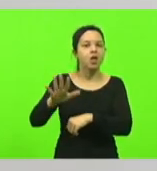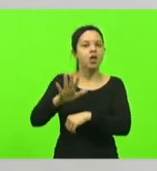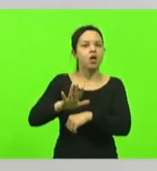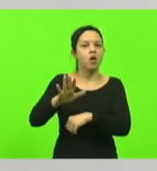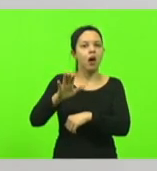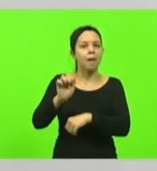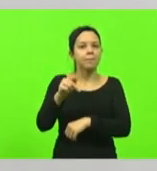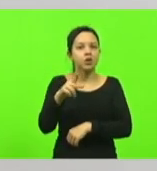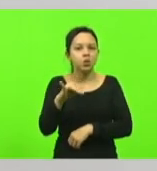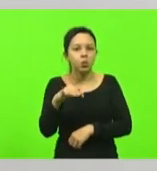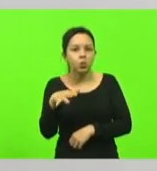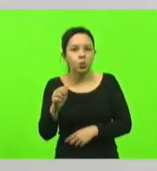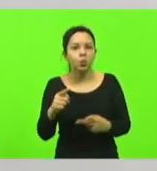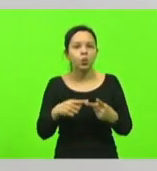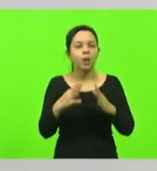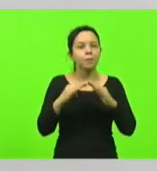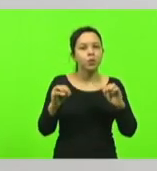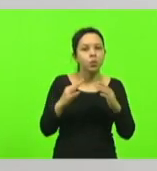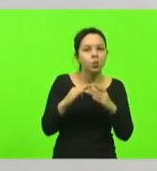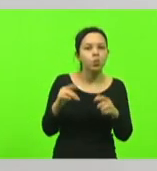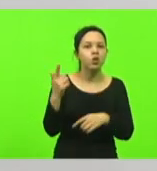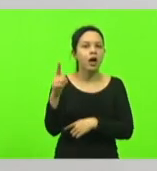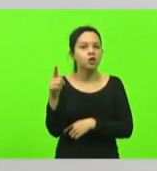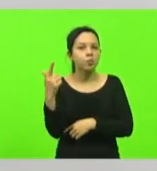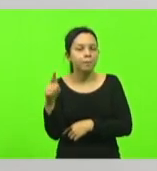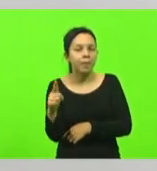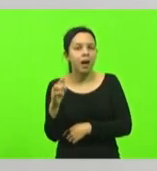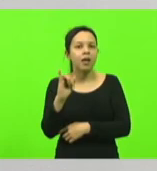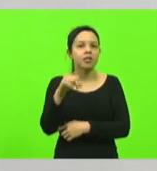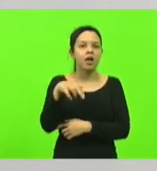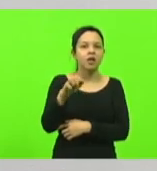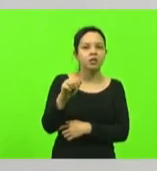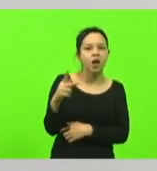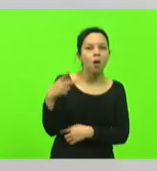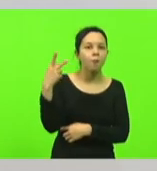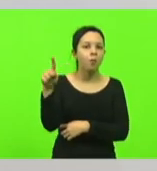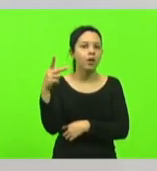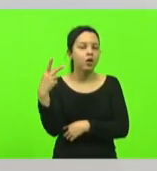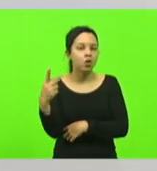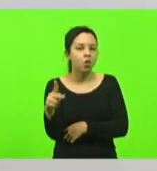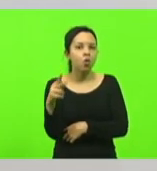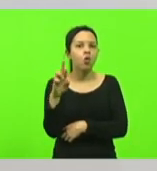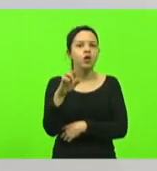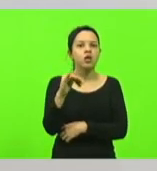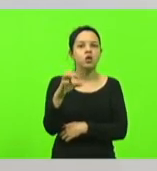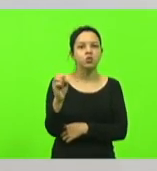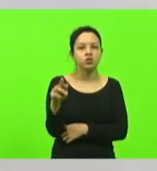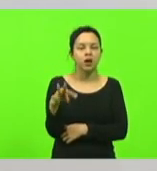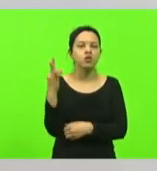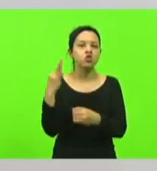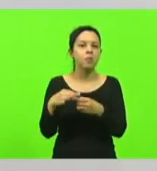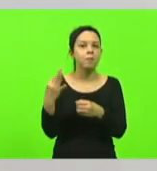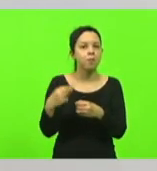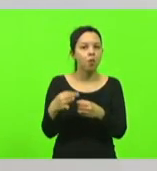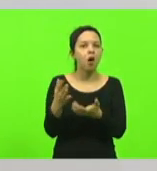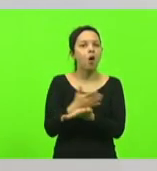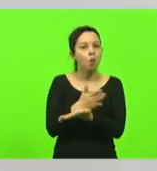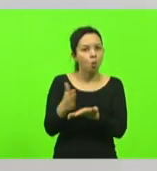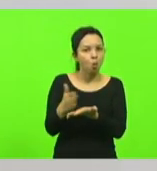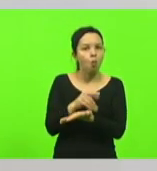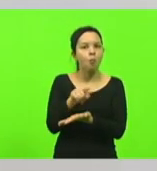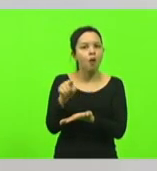Brusque, Doutor Pedrinho, Gaspar, Guabirituba, Indaial, Pomerode, Rio dos Cedros, Rodei e Timbó. Alguma delas foram equipamentos